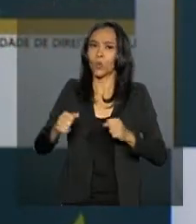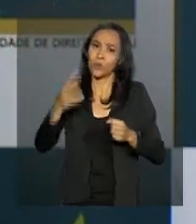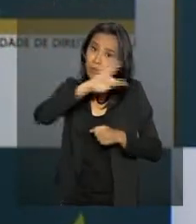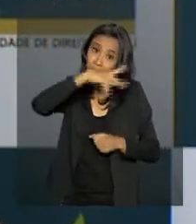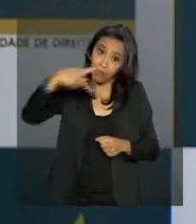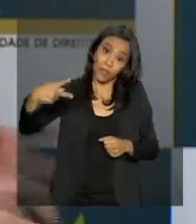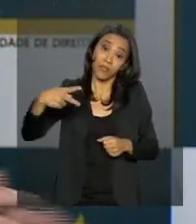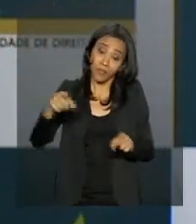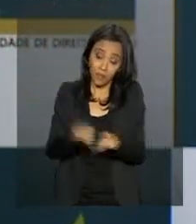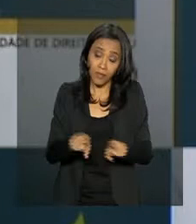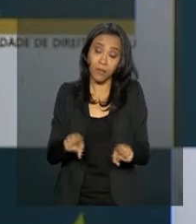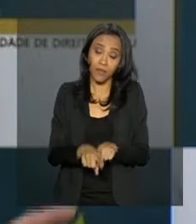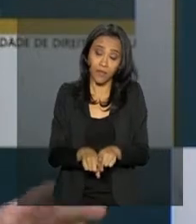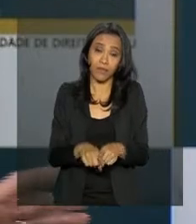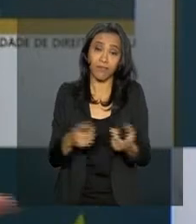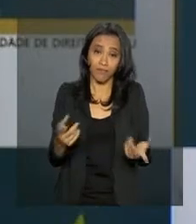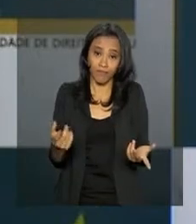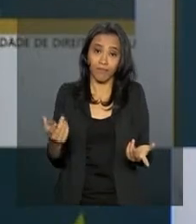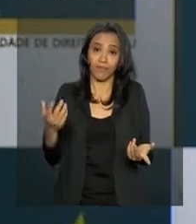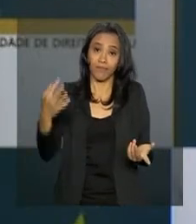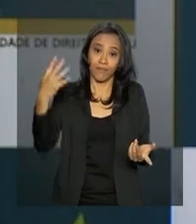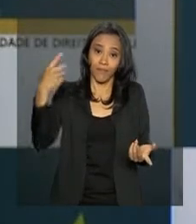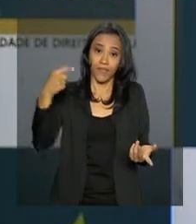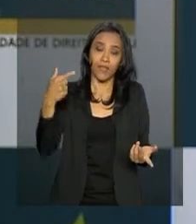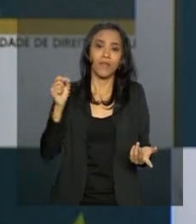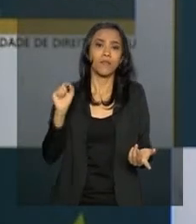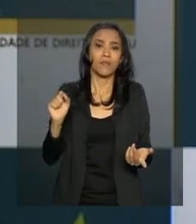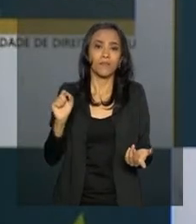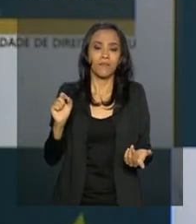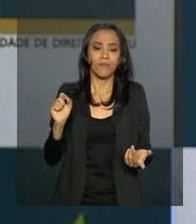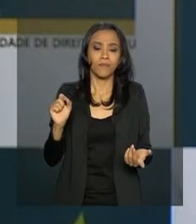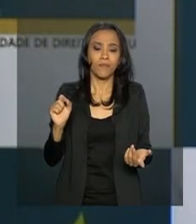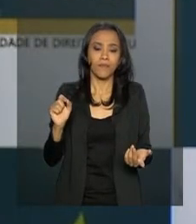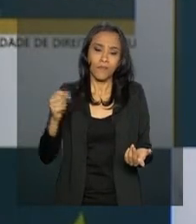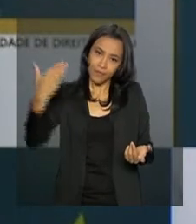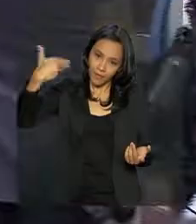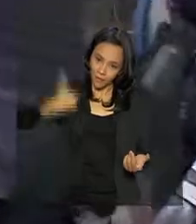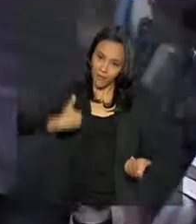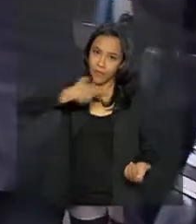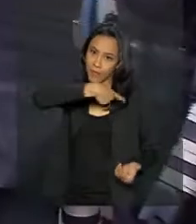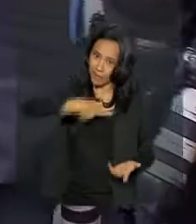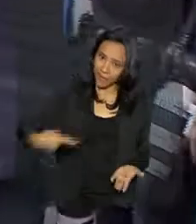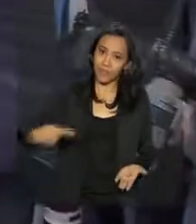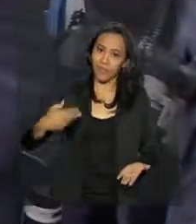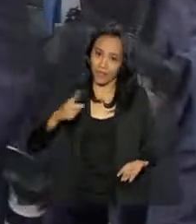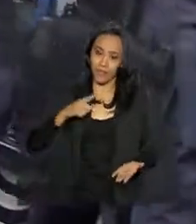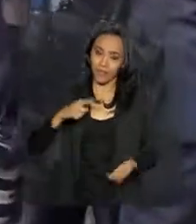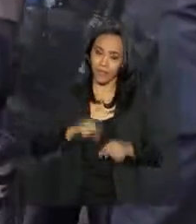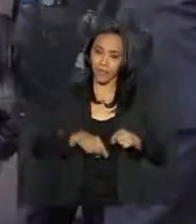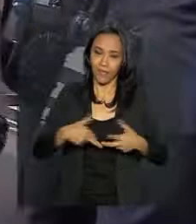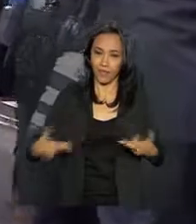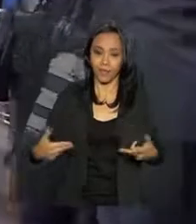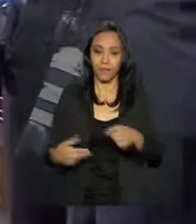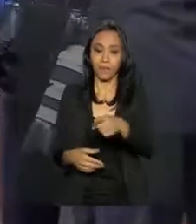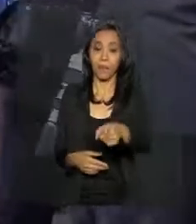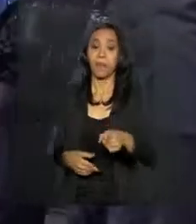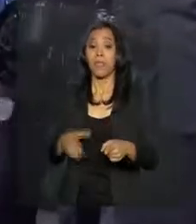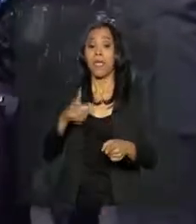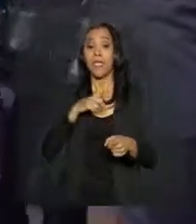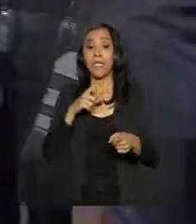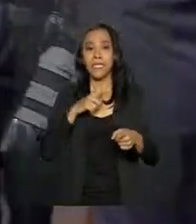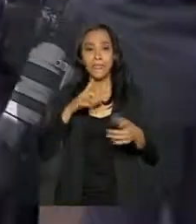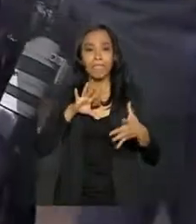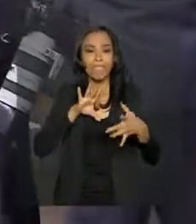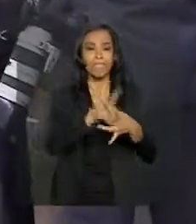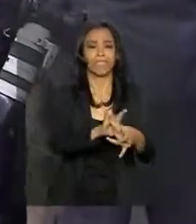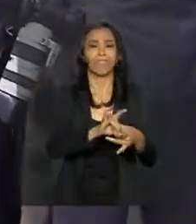particular, os acervos deste presidente. O presidente da República tem ligações com o município